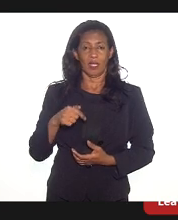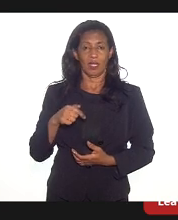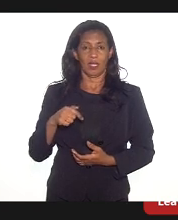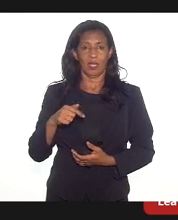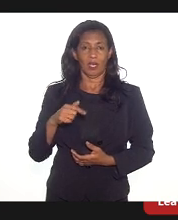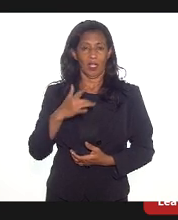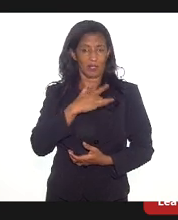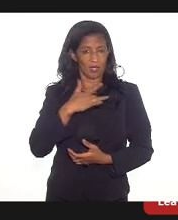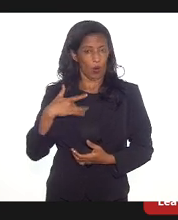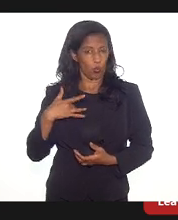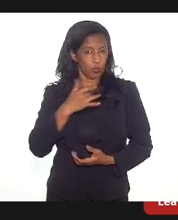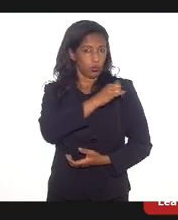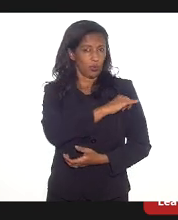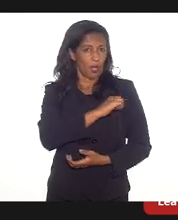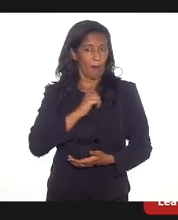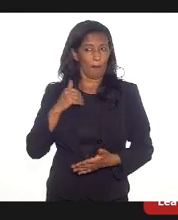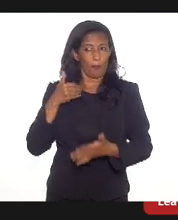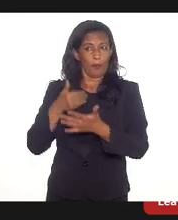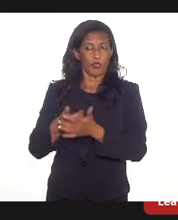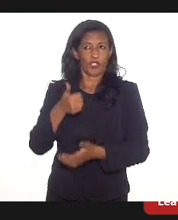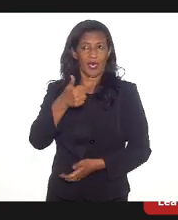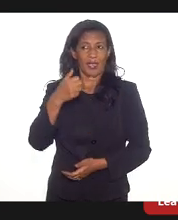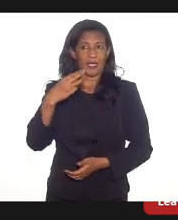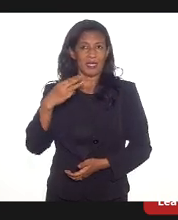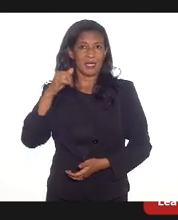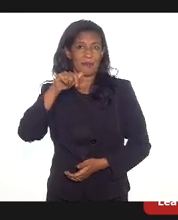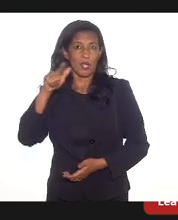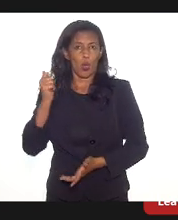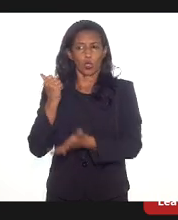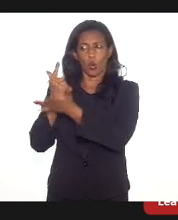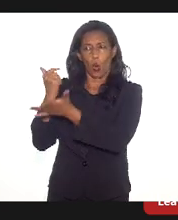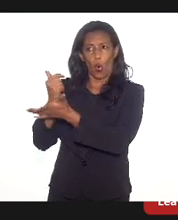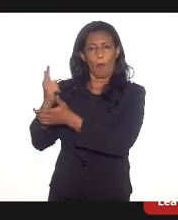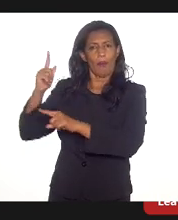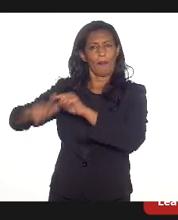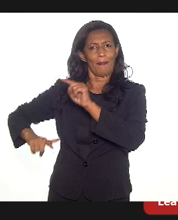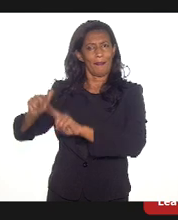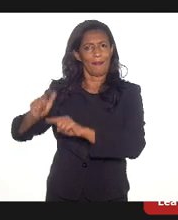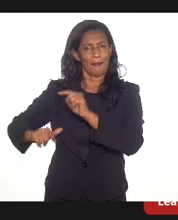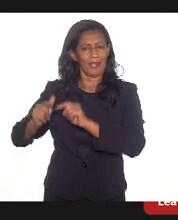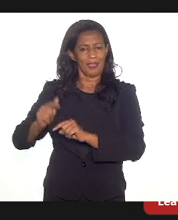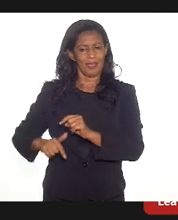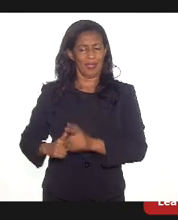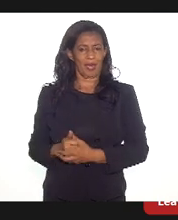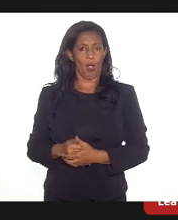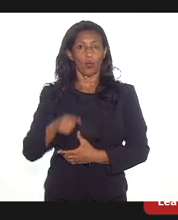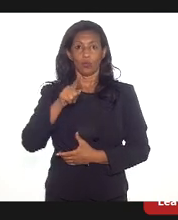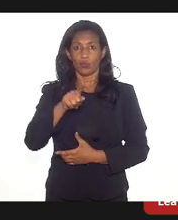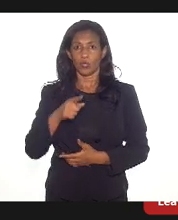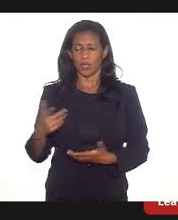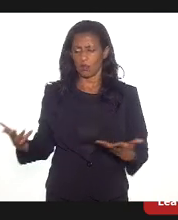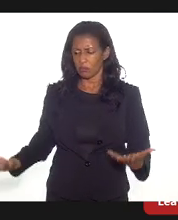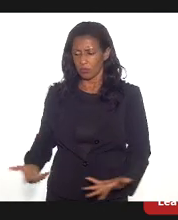Eu acho que esse é um caminho através das próprias compras do Estado para você estimular um processo de produção